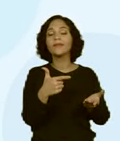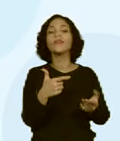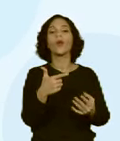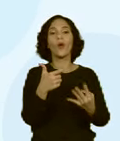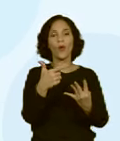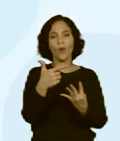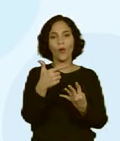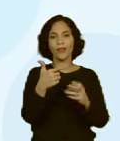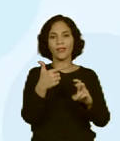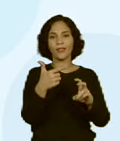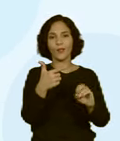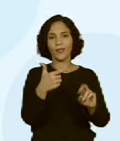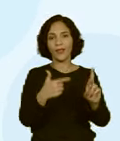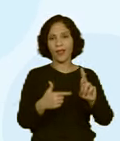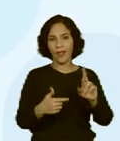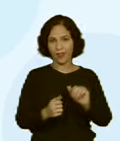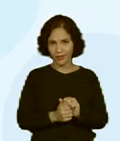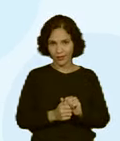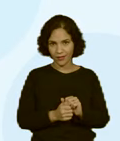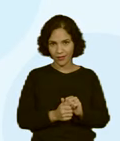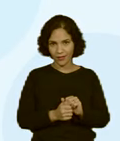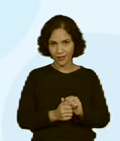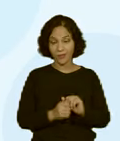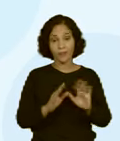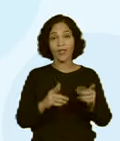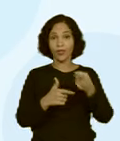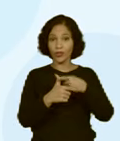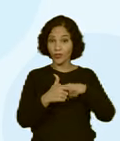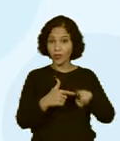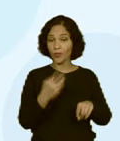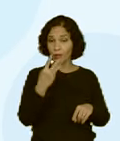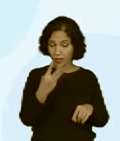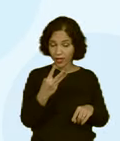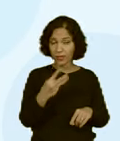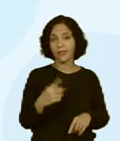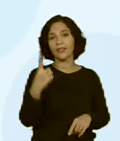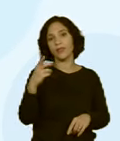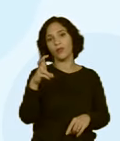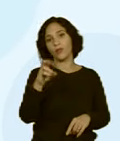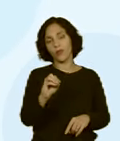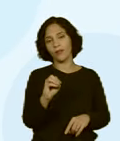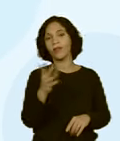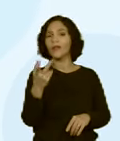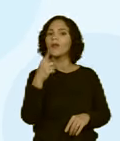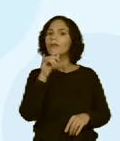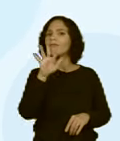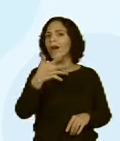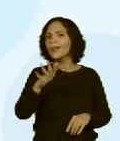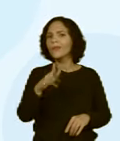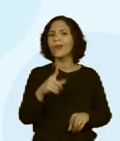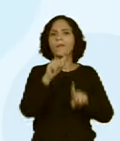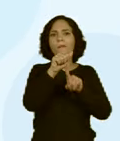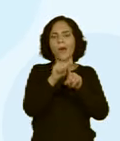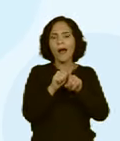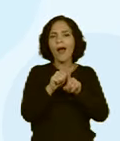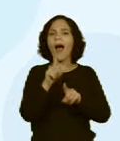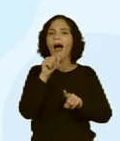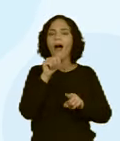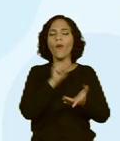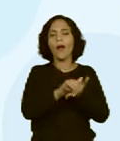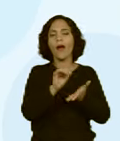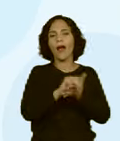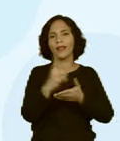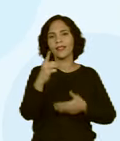R$ 450,00 dividido por 3, dá R$ 150,00. Então, em média, essa família gasta R 150,00 de